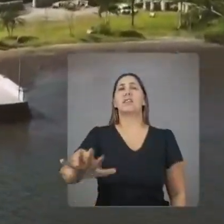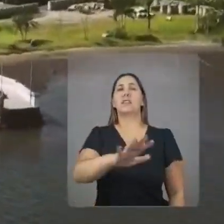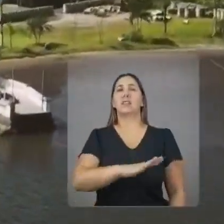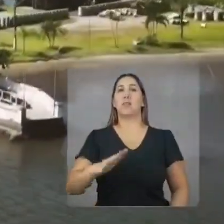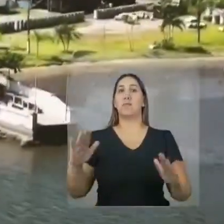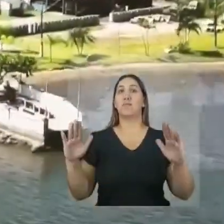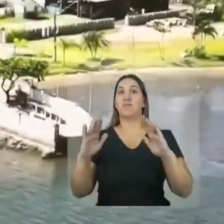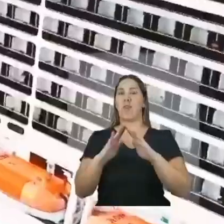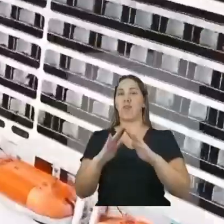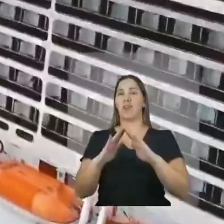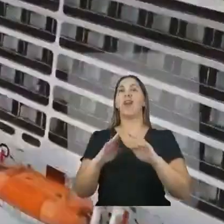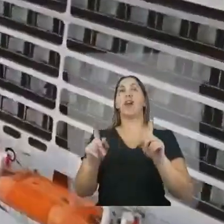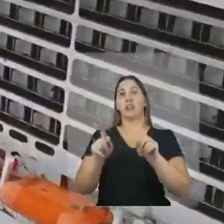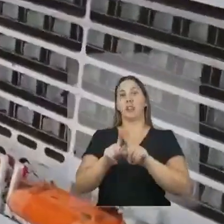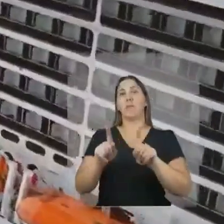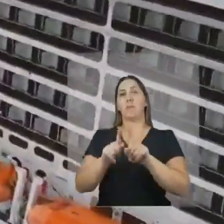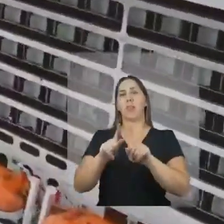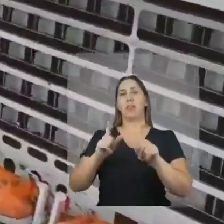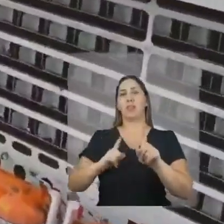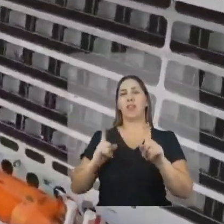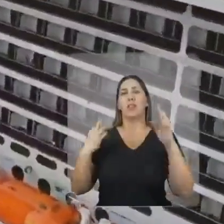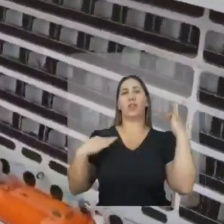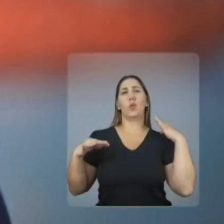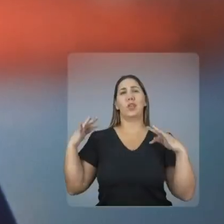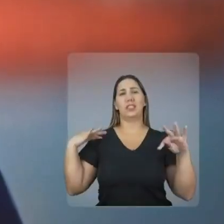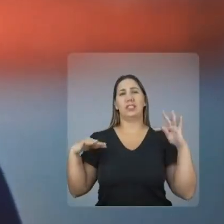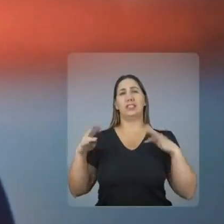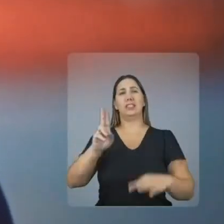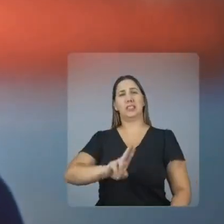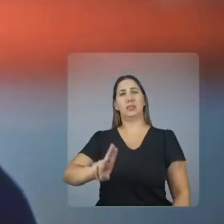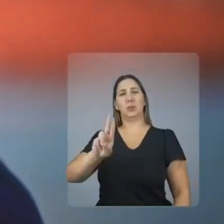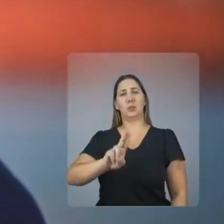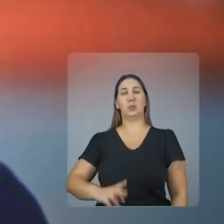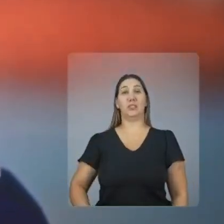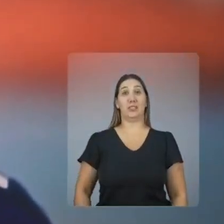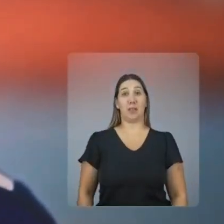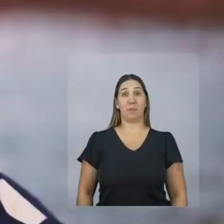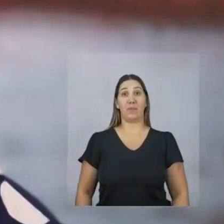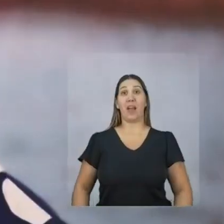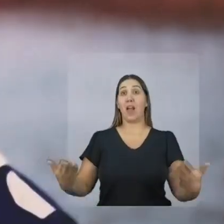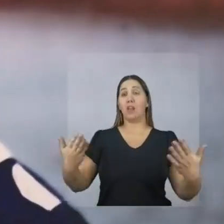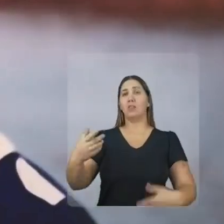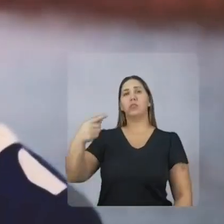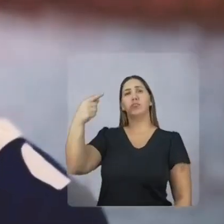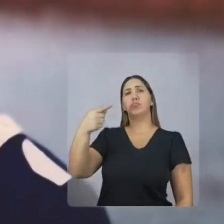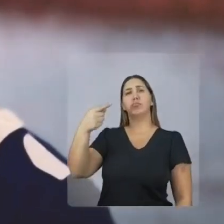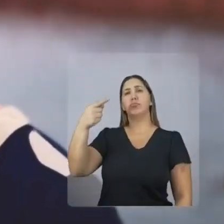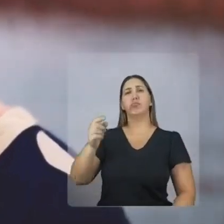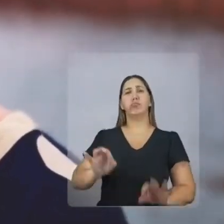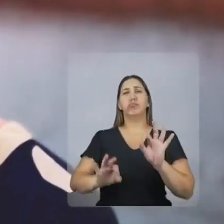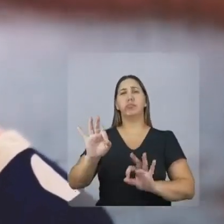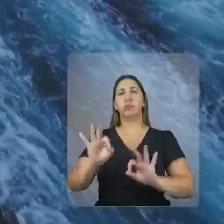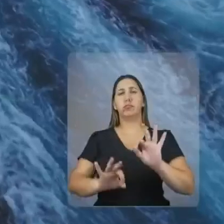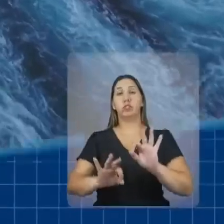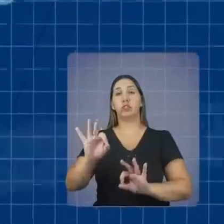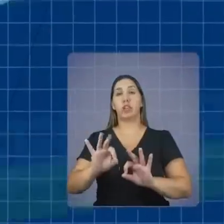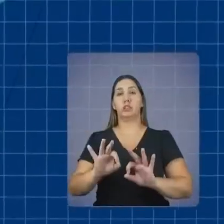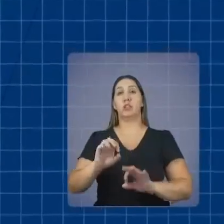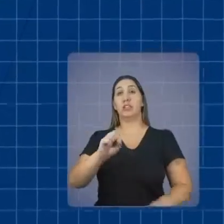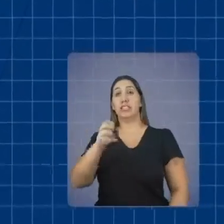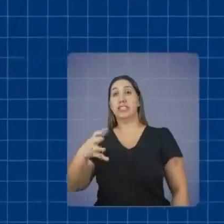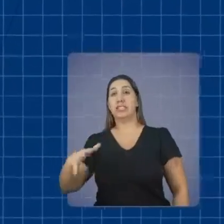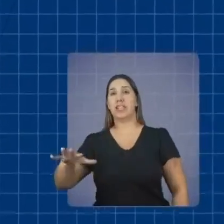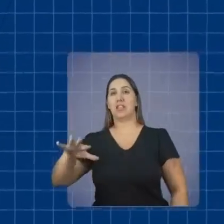litoral e para a criação de uma linha turística. Uma das primeiras linhas planejadas nesse projeto vai ligar